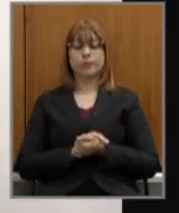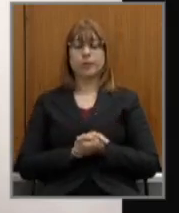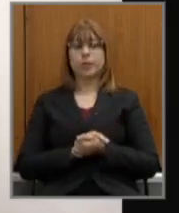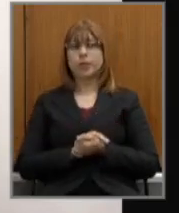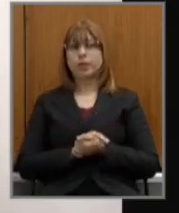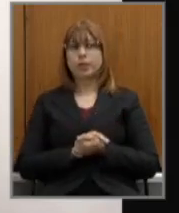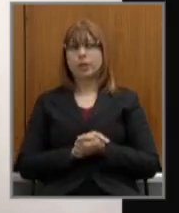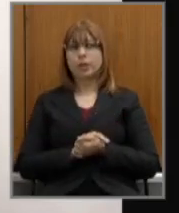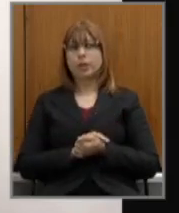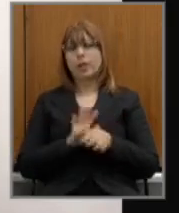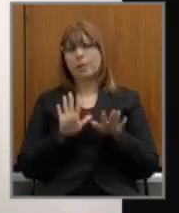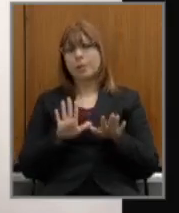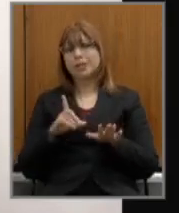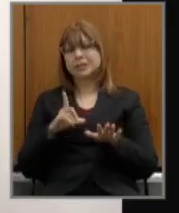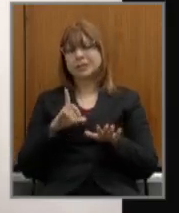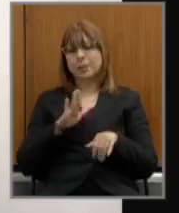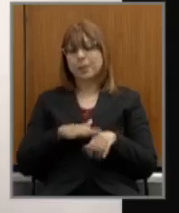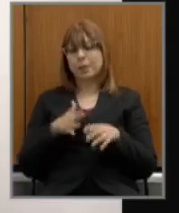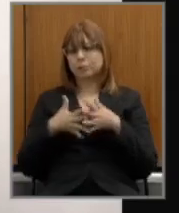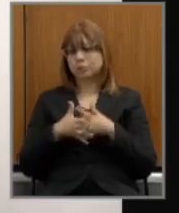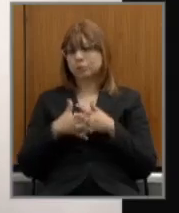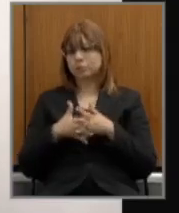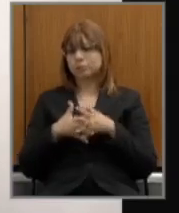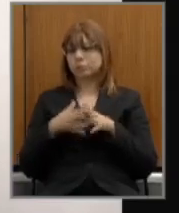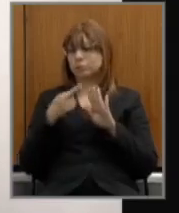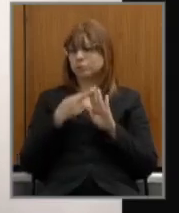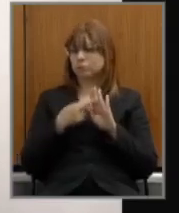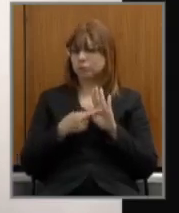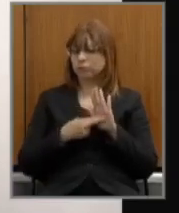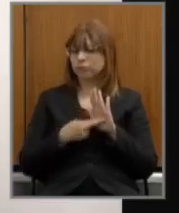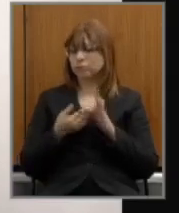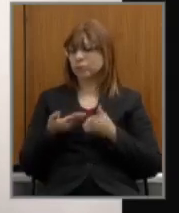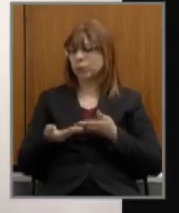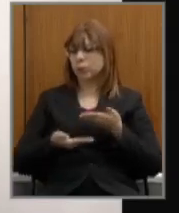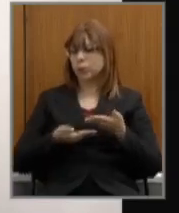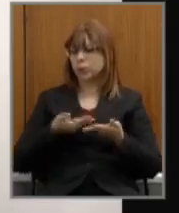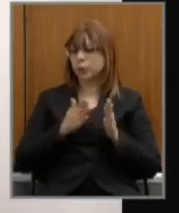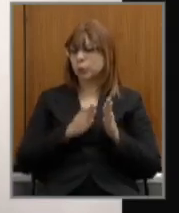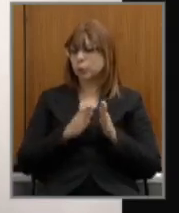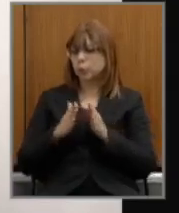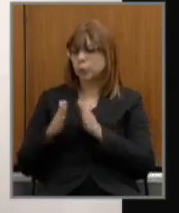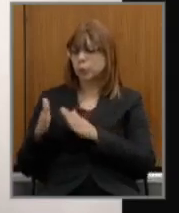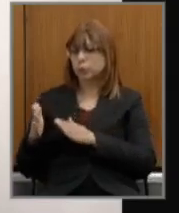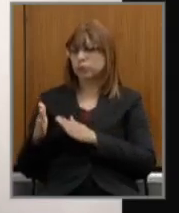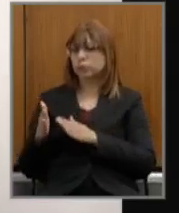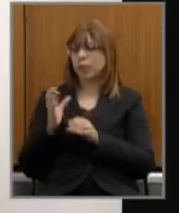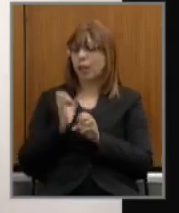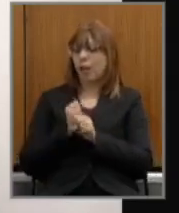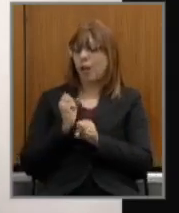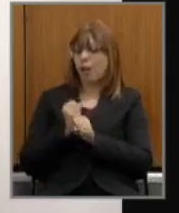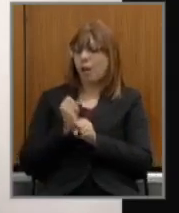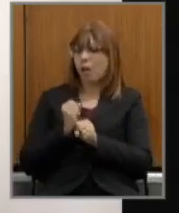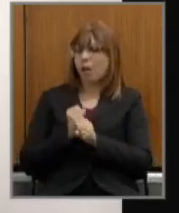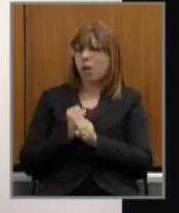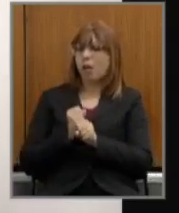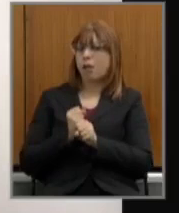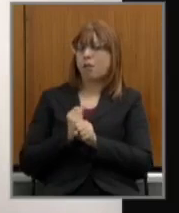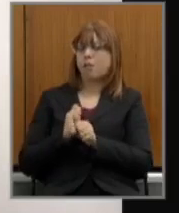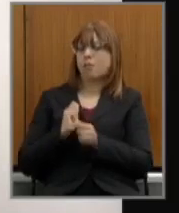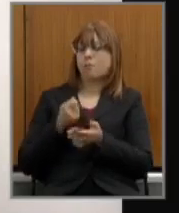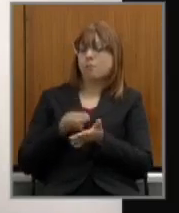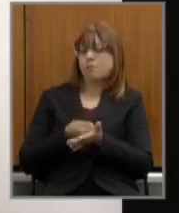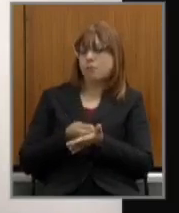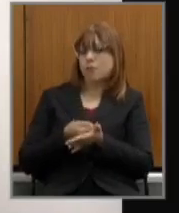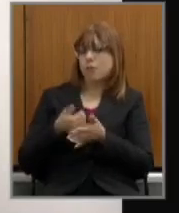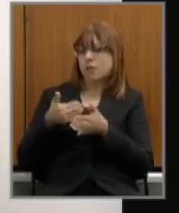temos questões complexas regras de transição cálculo de contribuição idade mínima